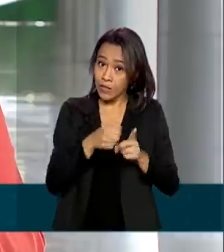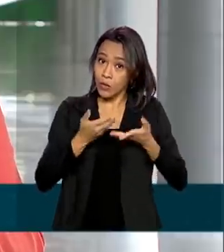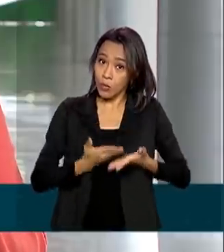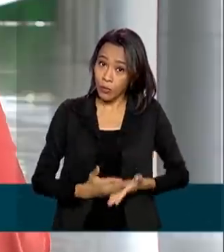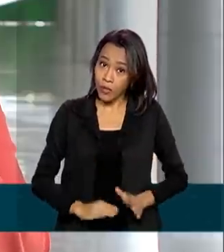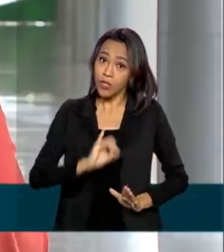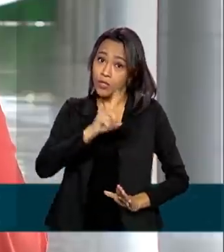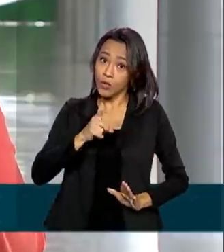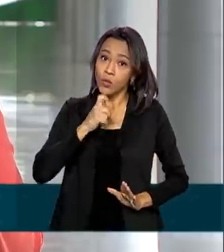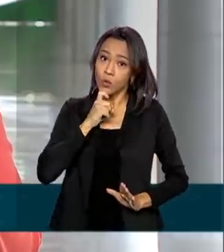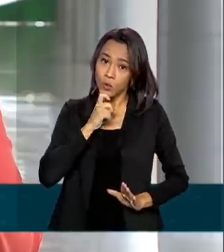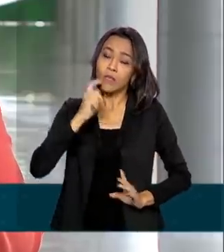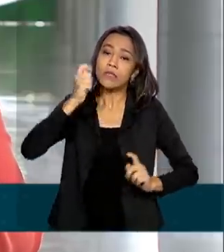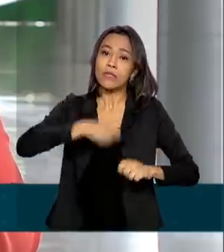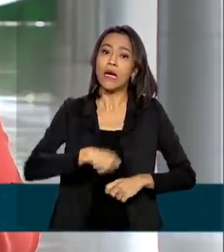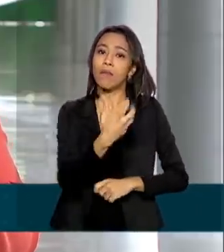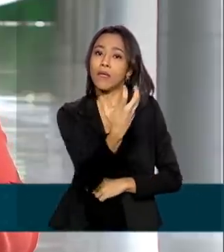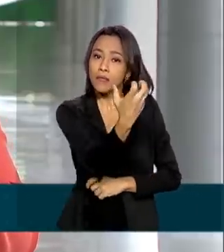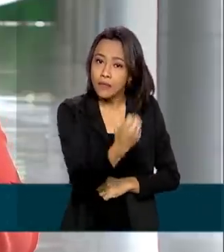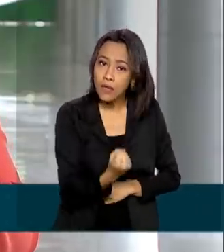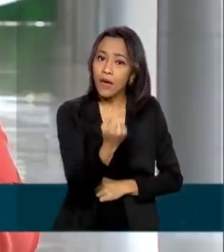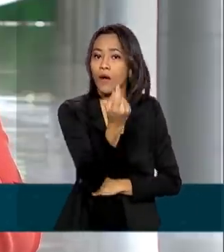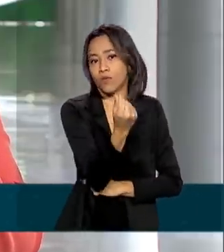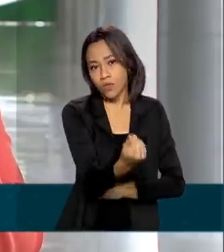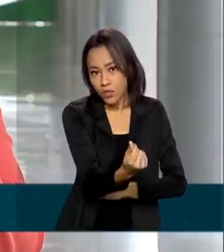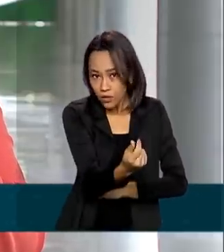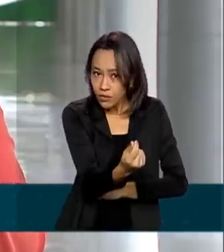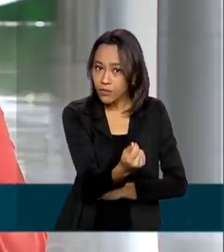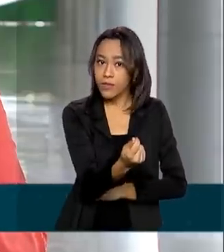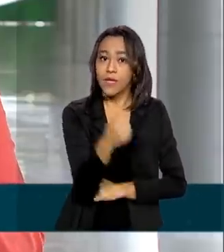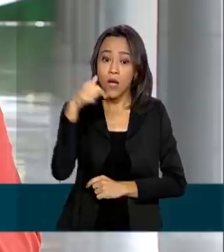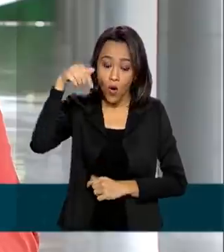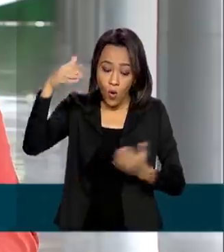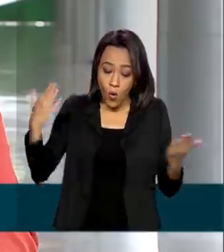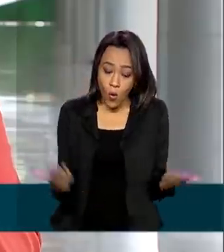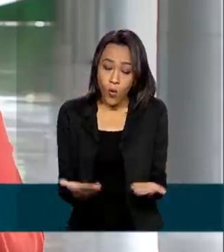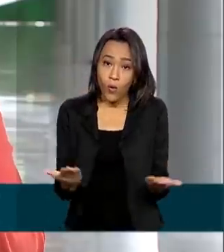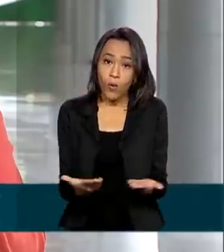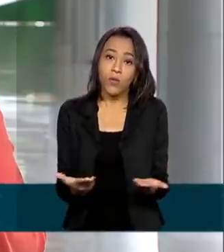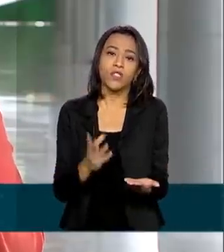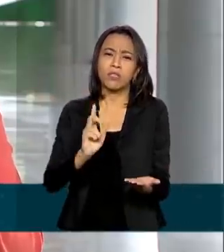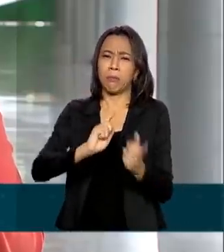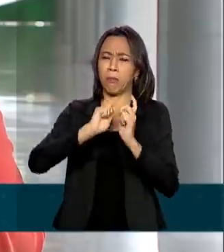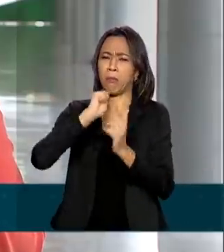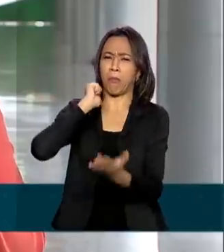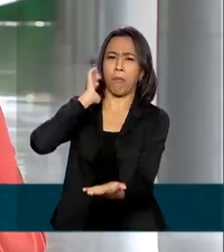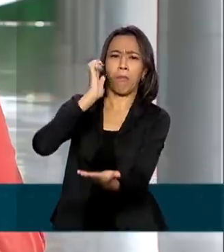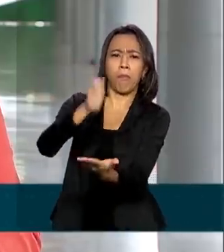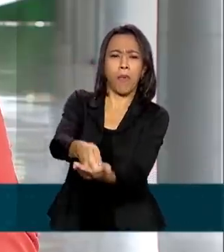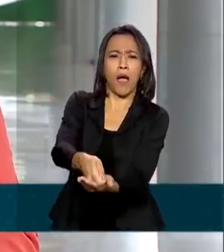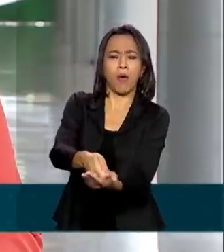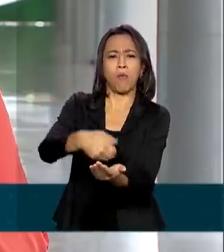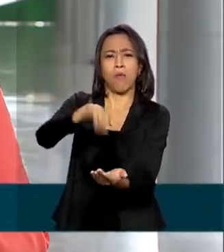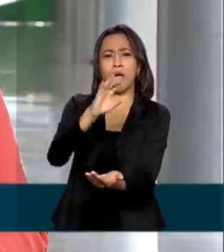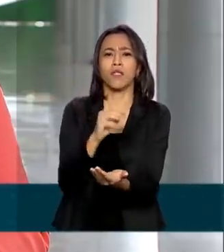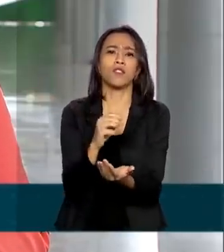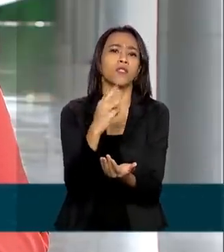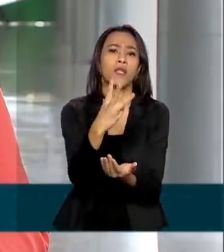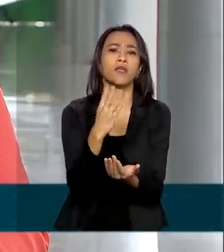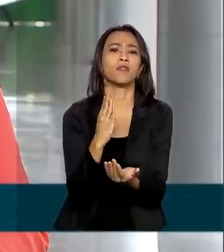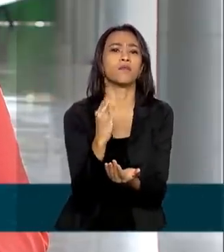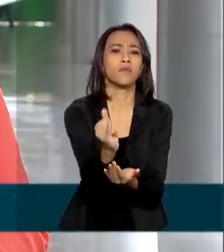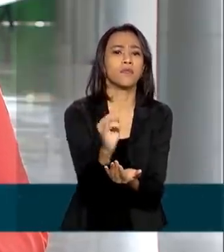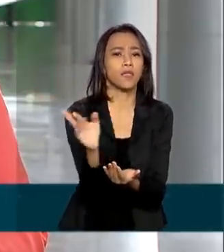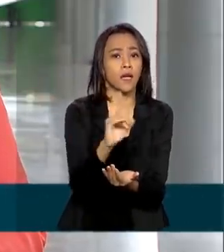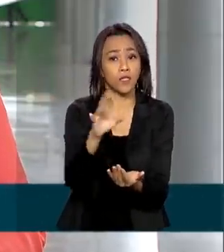haver o saque. Vai ser possível fazer esse saque. Nessa etapa que começa hoje, serão pagos mais de 3 bilhões de reais. Todos